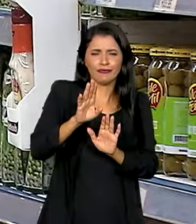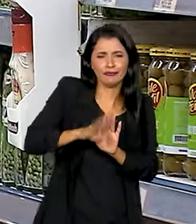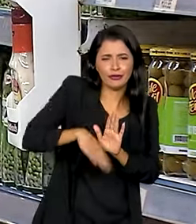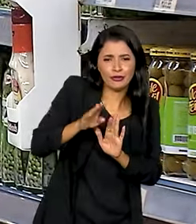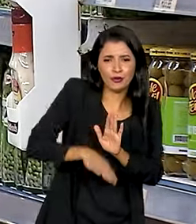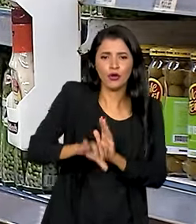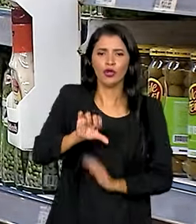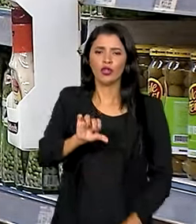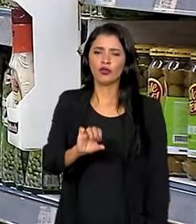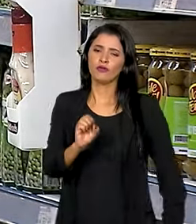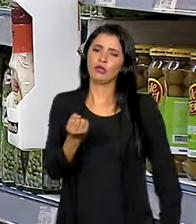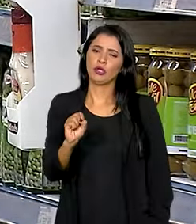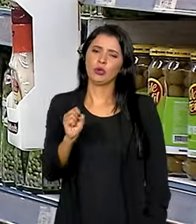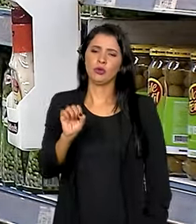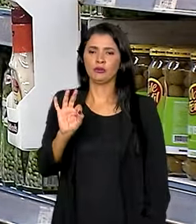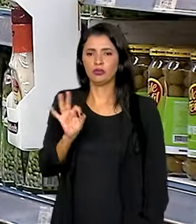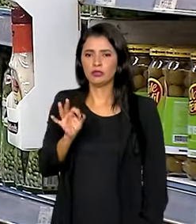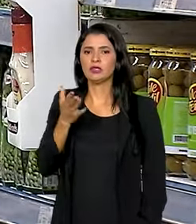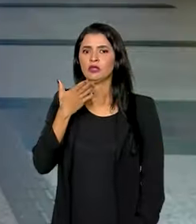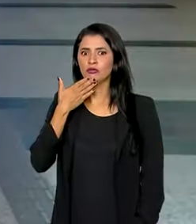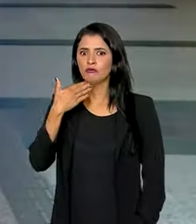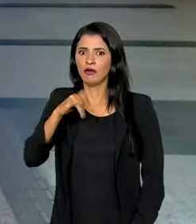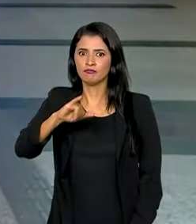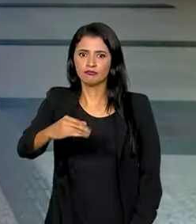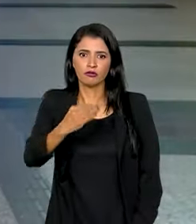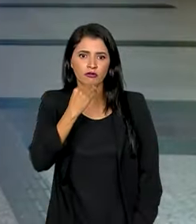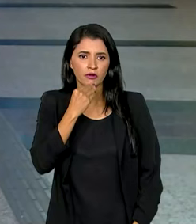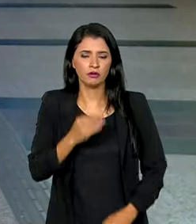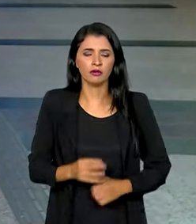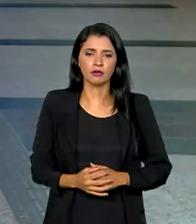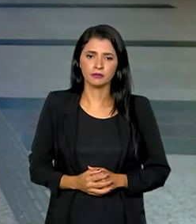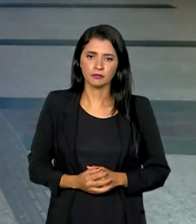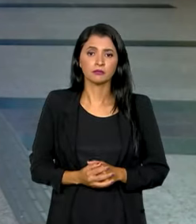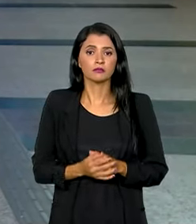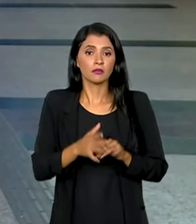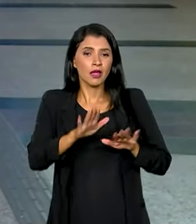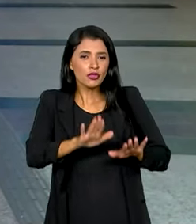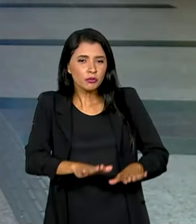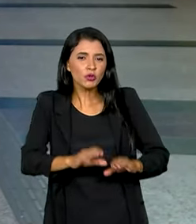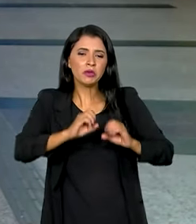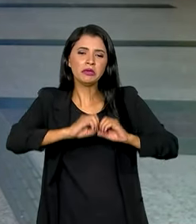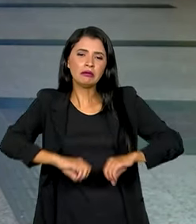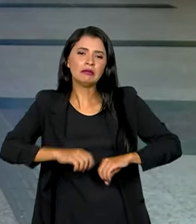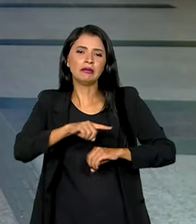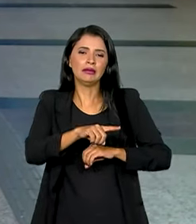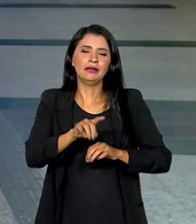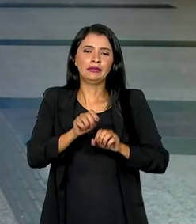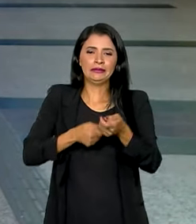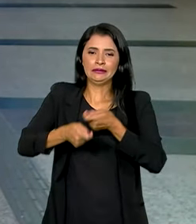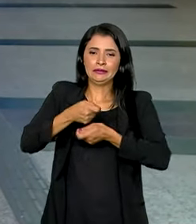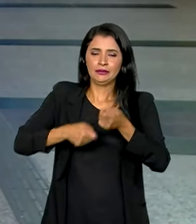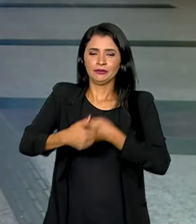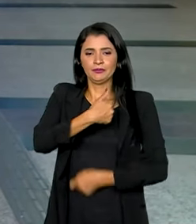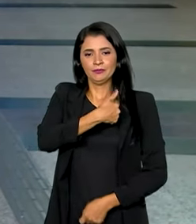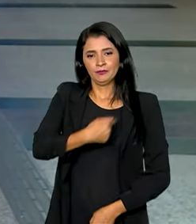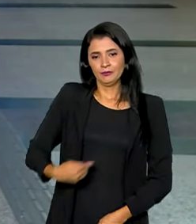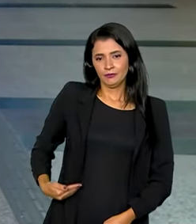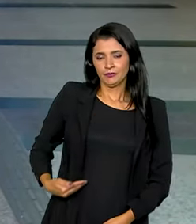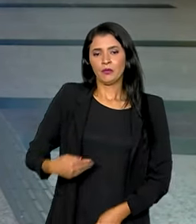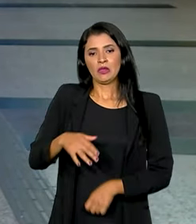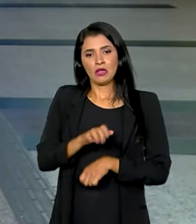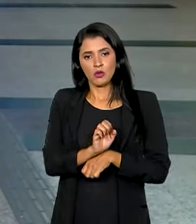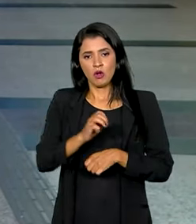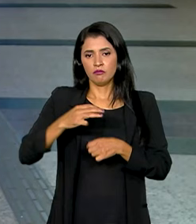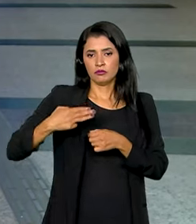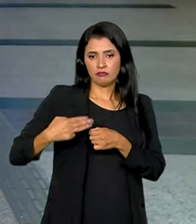98% serão beneficiadas. Para suavizar os impactos nas finanças dos governos estaduais e municipais, a